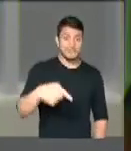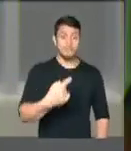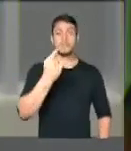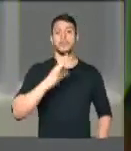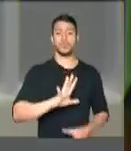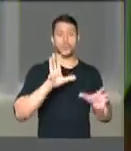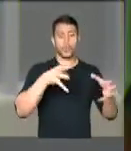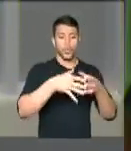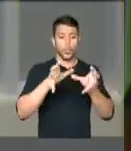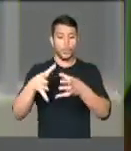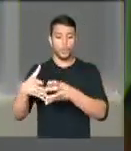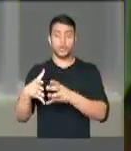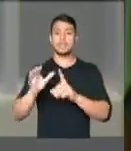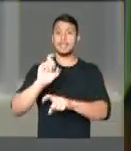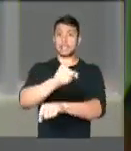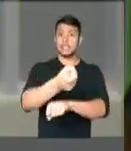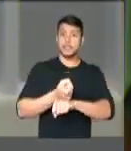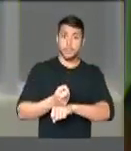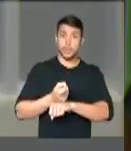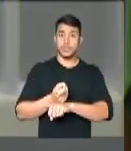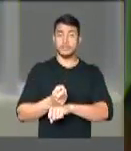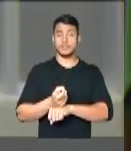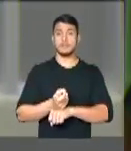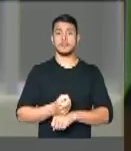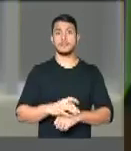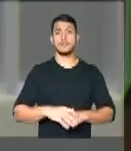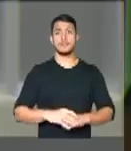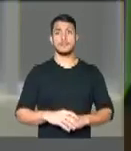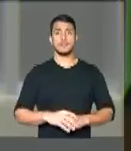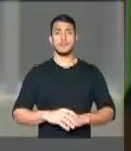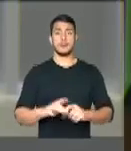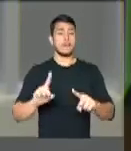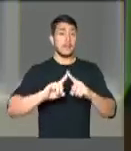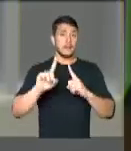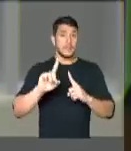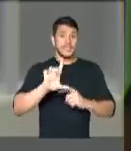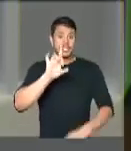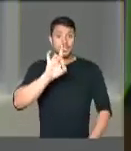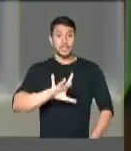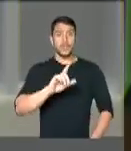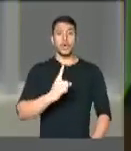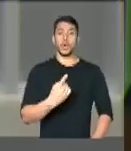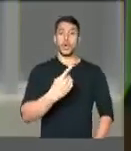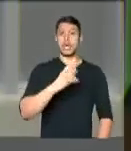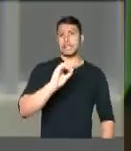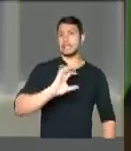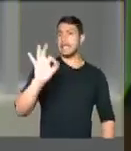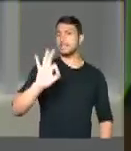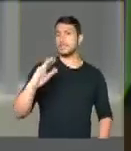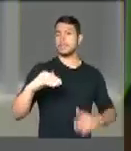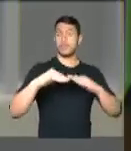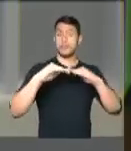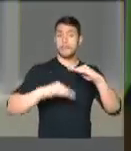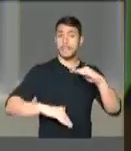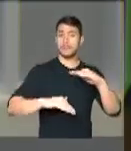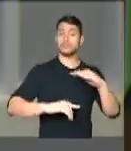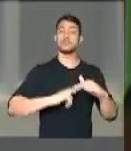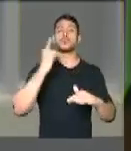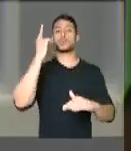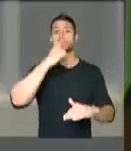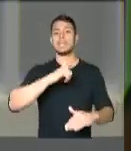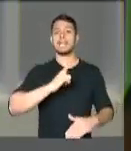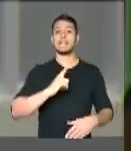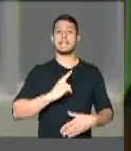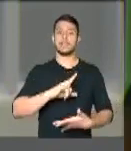território nacional. E menos de 10% dessas comunidades têm a certificação